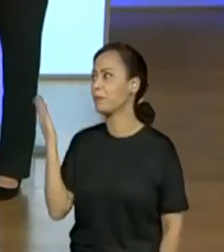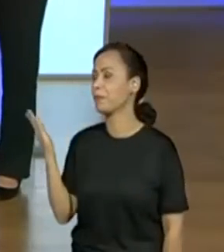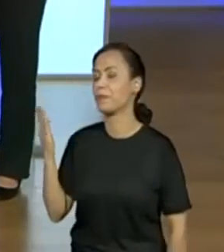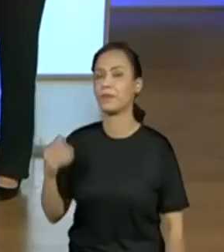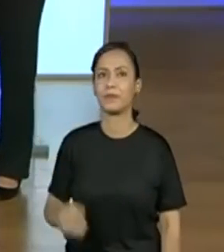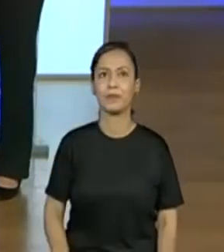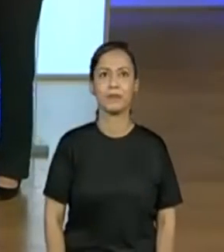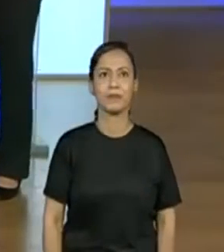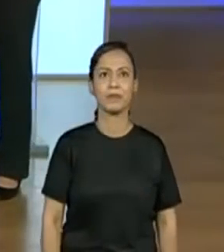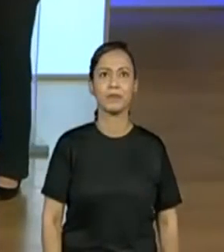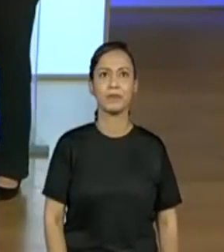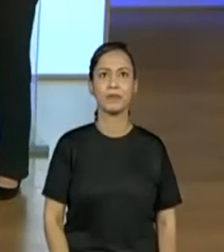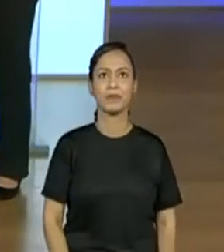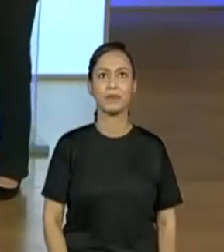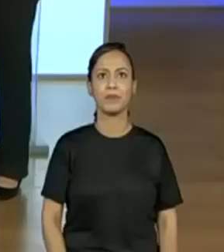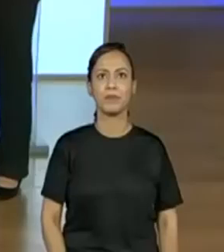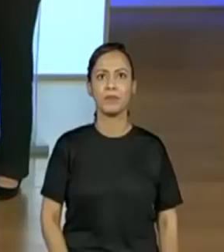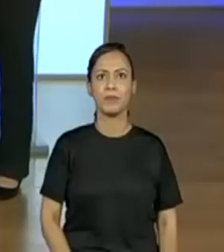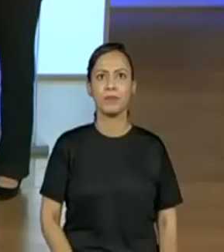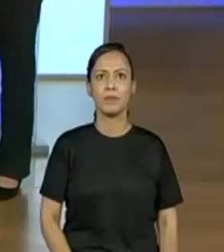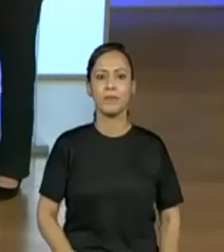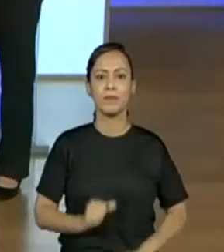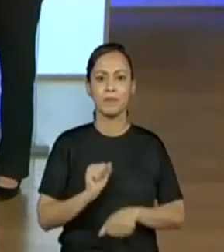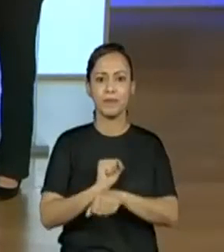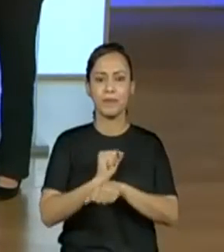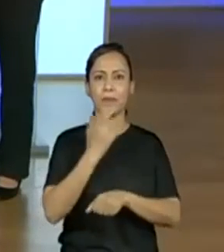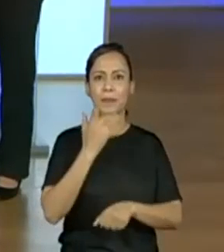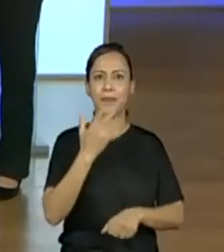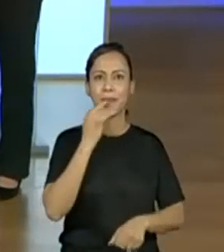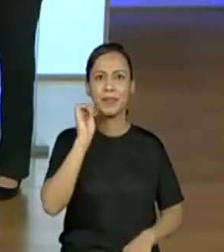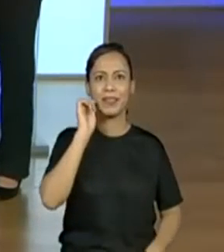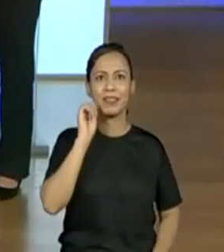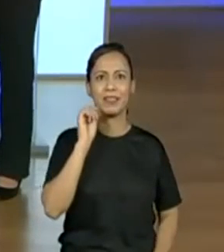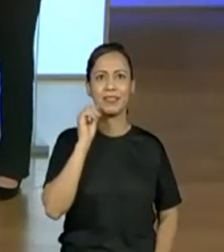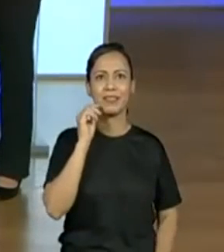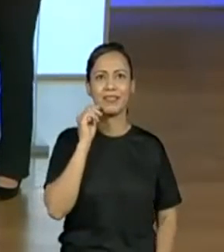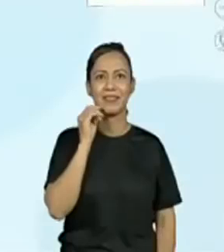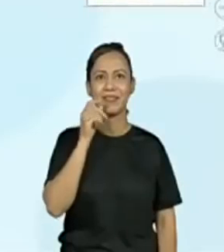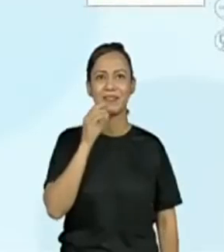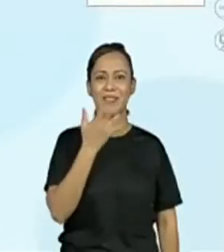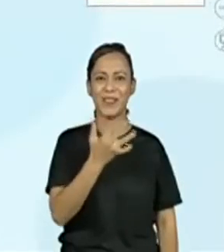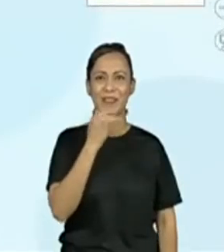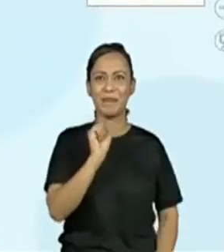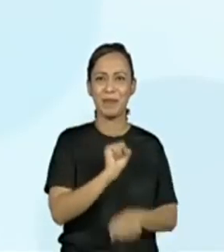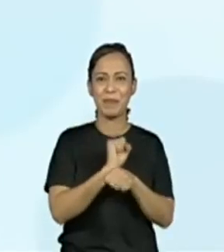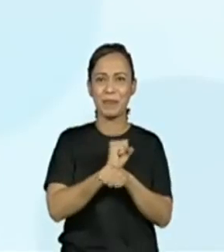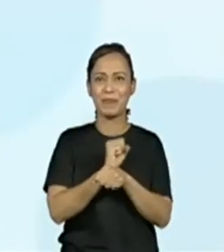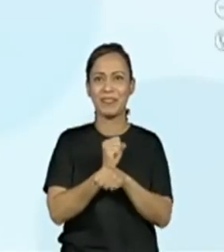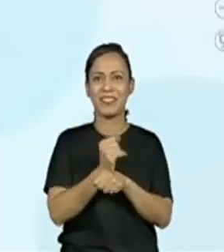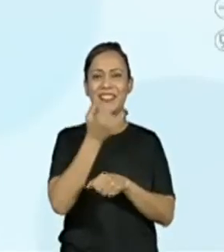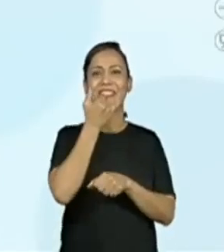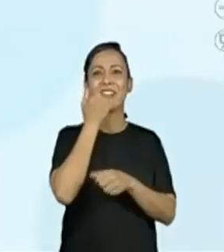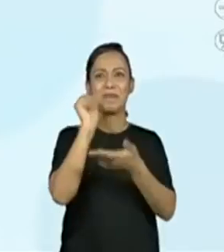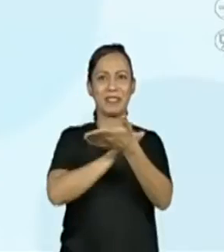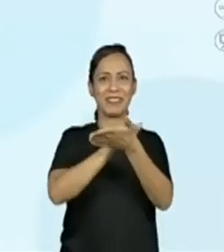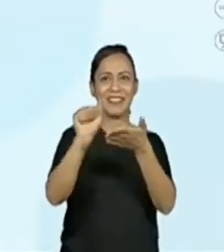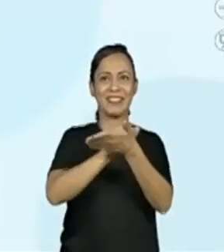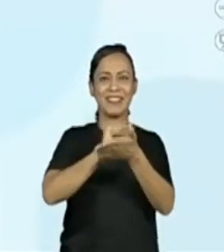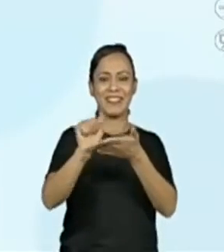Nós tínhamos aí o 9 menos 1. Opa, eu vou apagar.